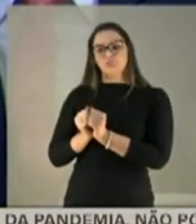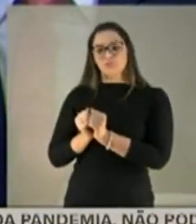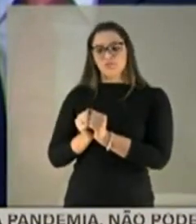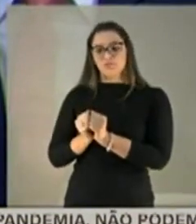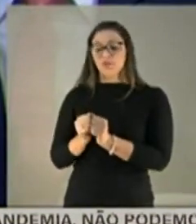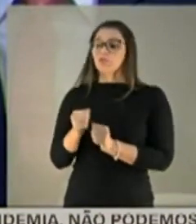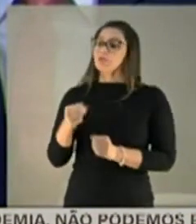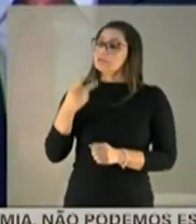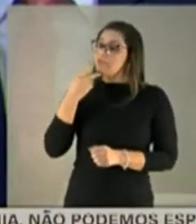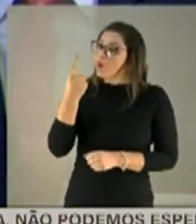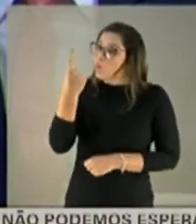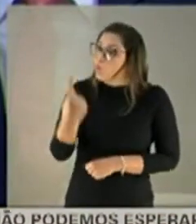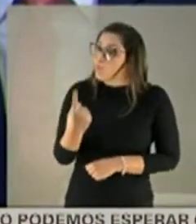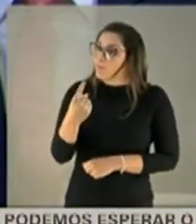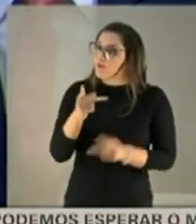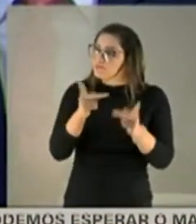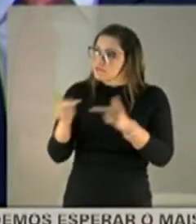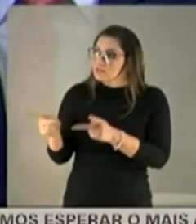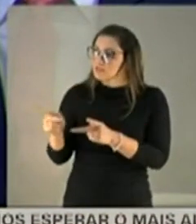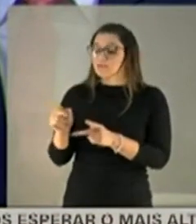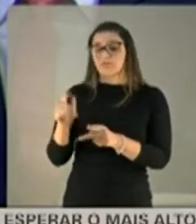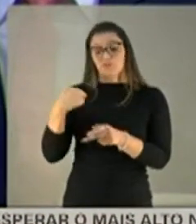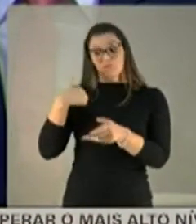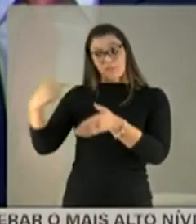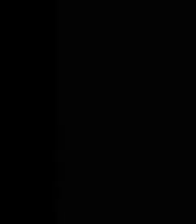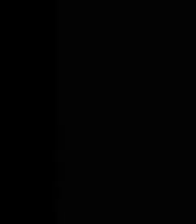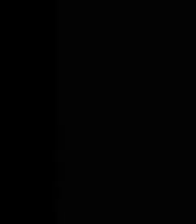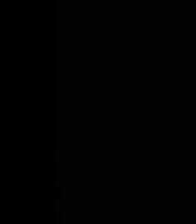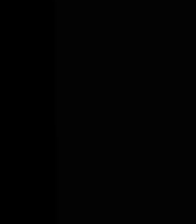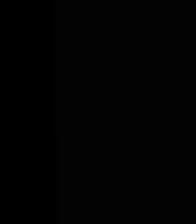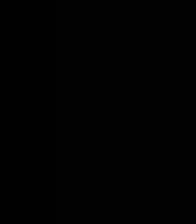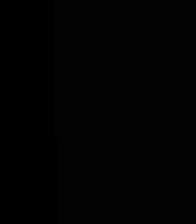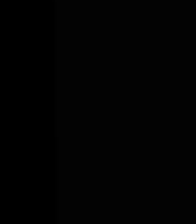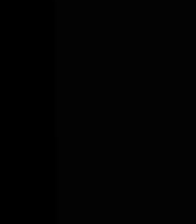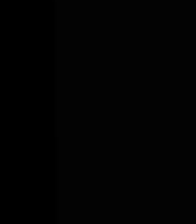de dizer que foi uma visita. Não, então. Que o senhor perguntou que eu tenha participado.